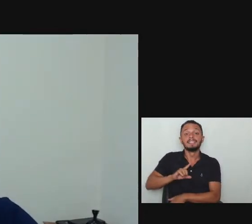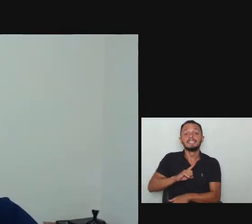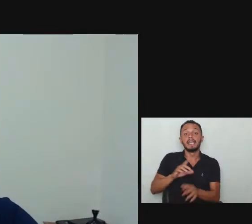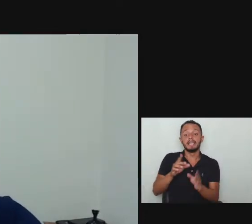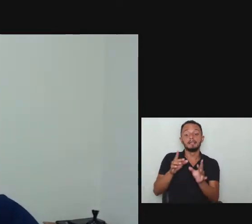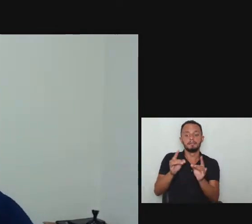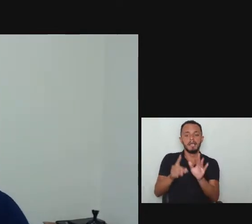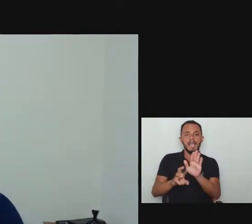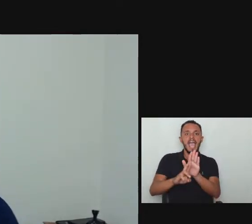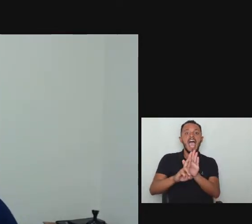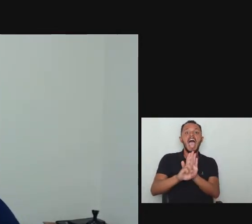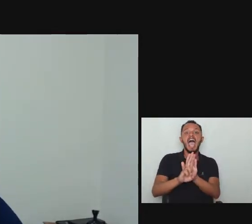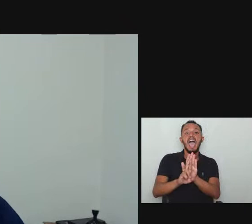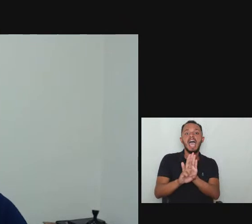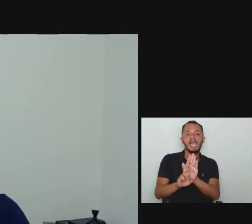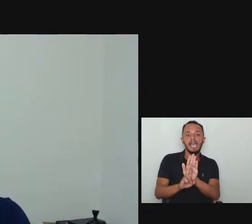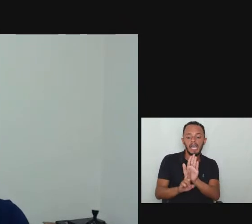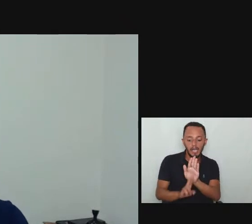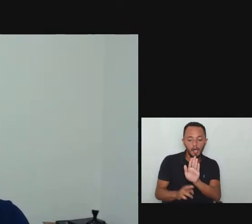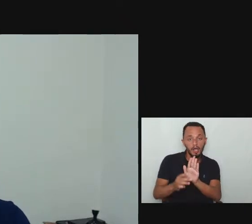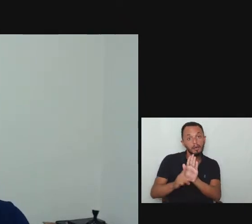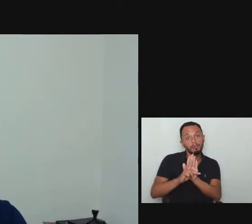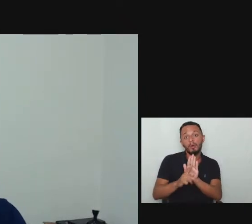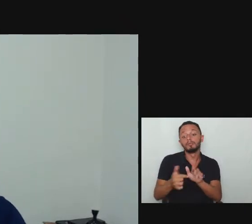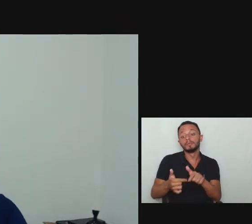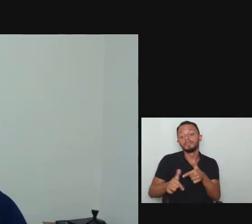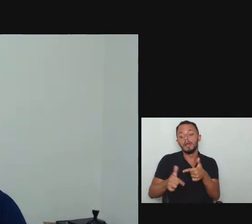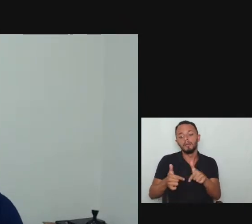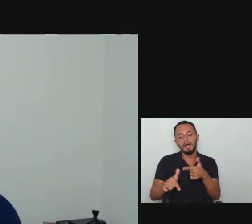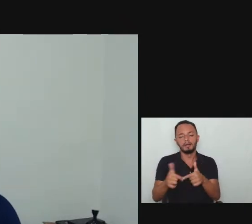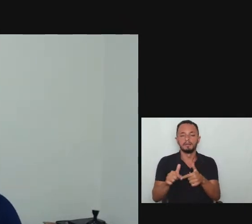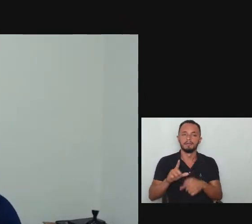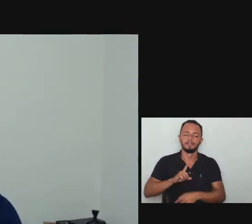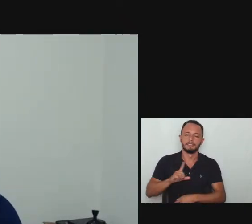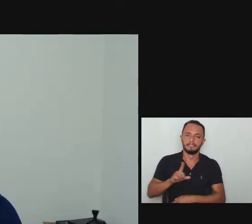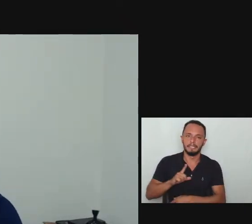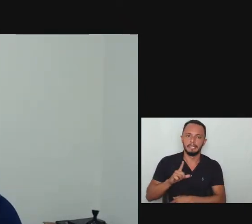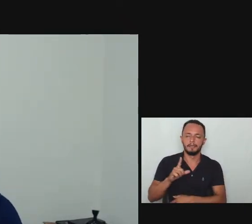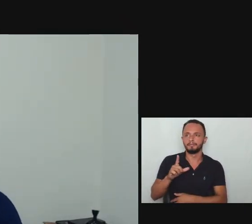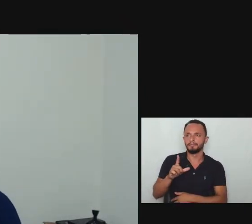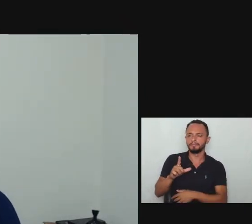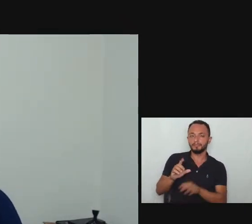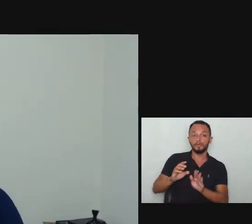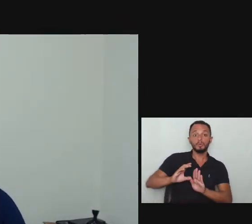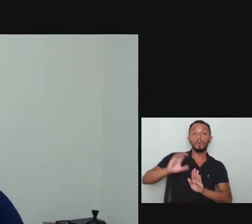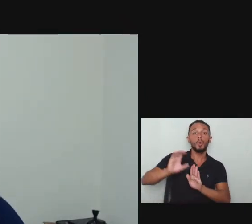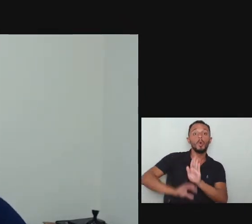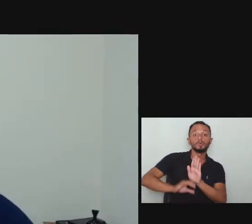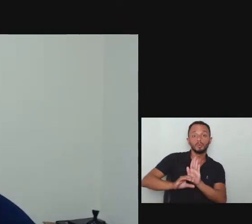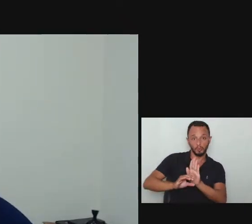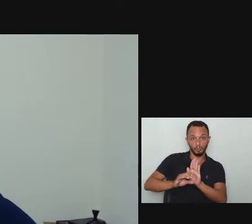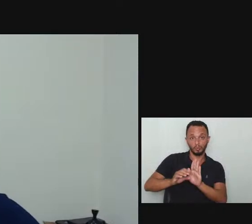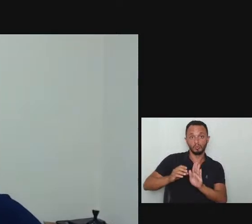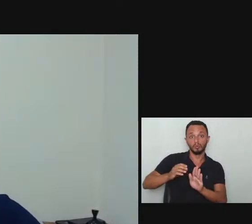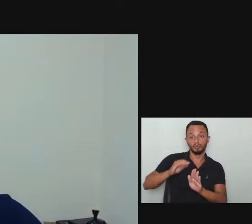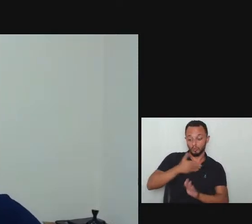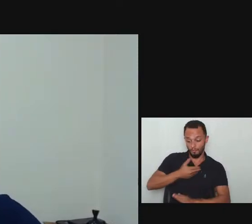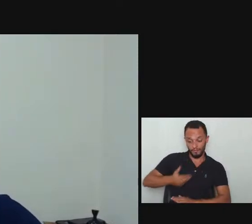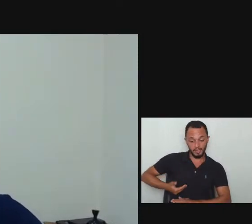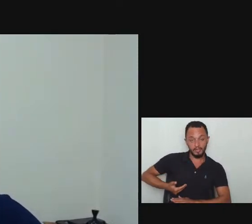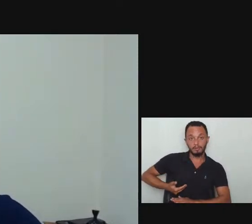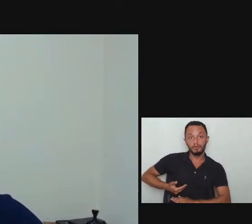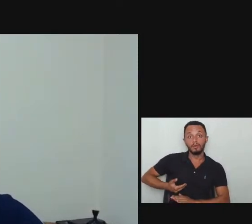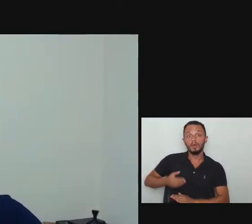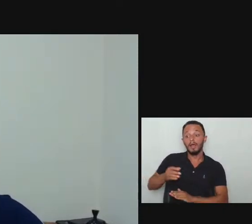que a gente aplica tanto lá nos concursos públicos como vocês já viram falar aqui uma série de vezes mas também a gente aplica no